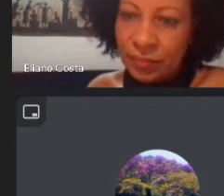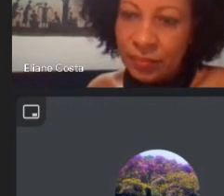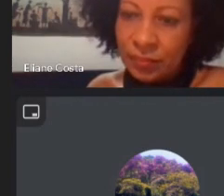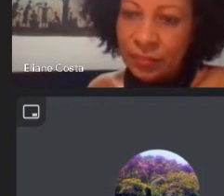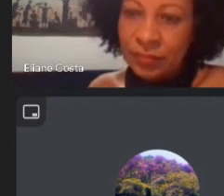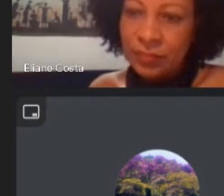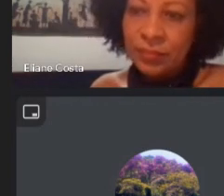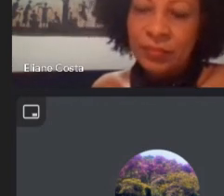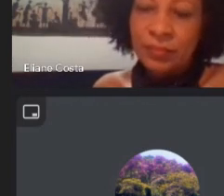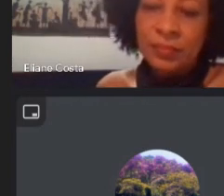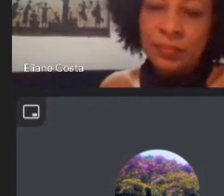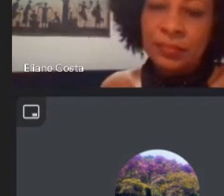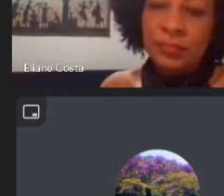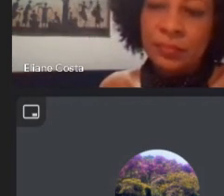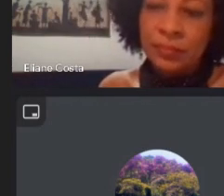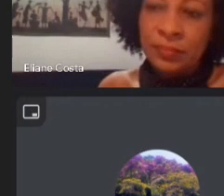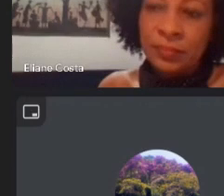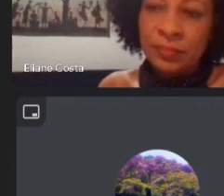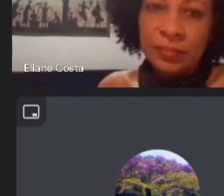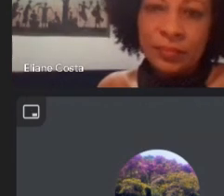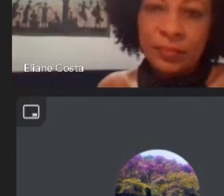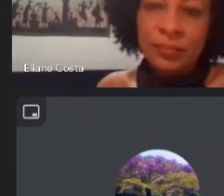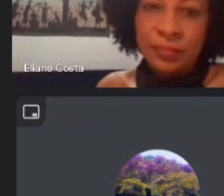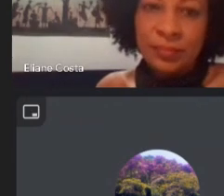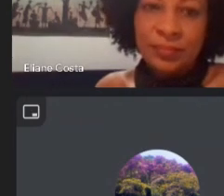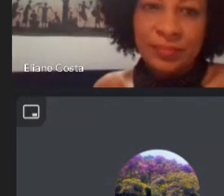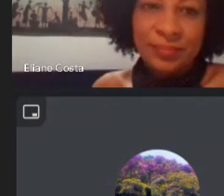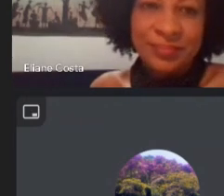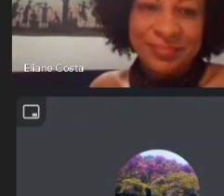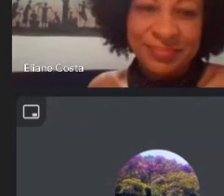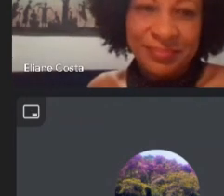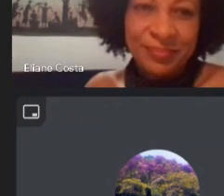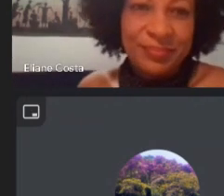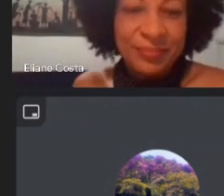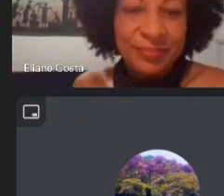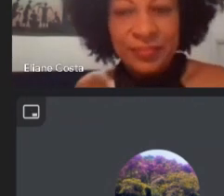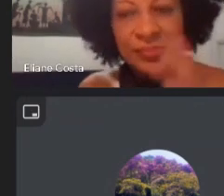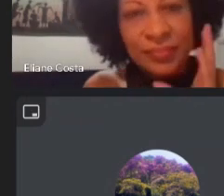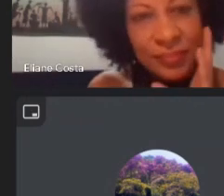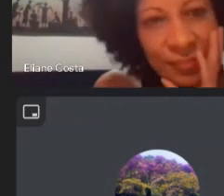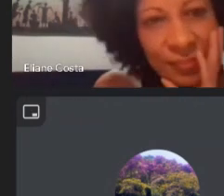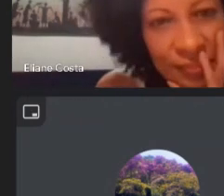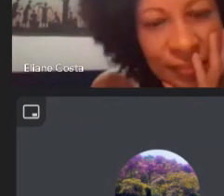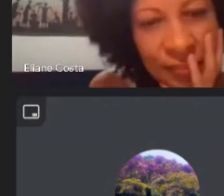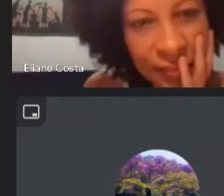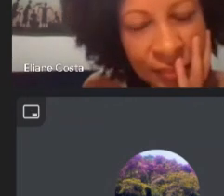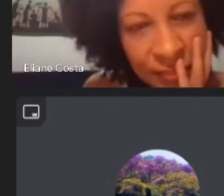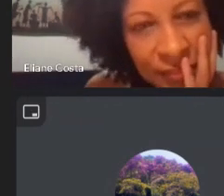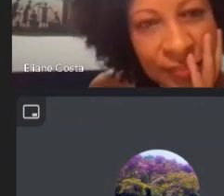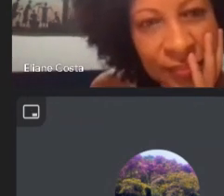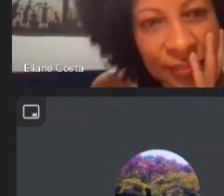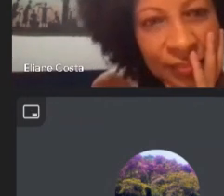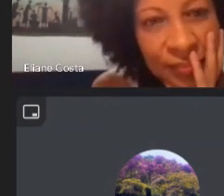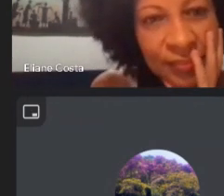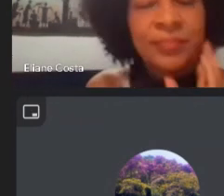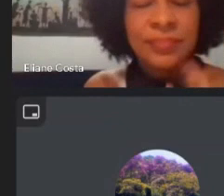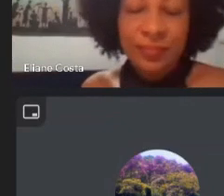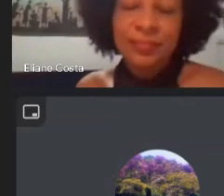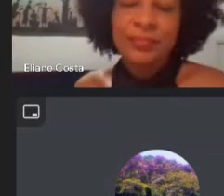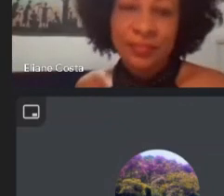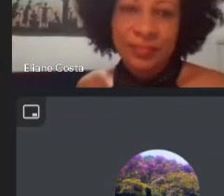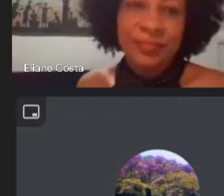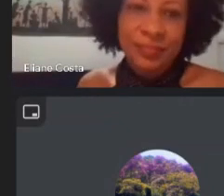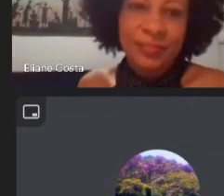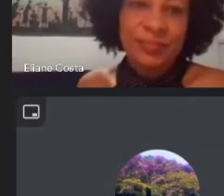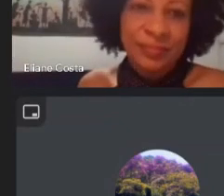pergunta do Juliano e aí finalizo eu gosto muito do Said quando